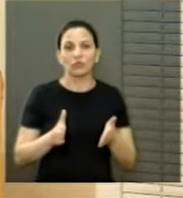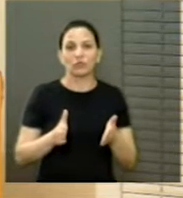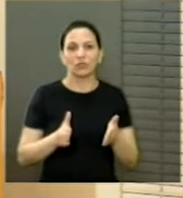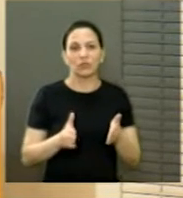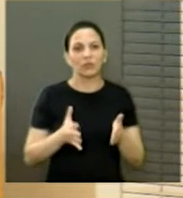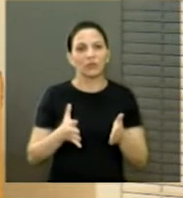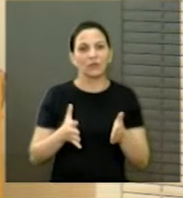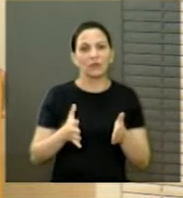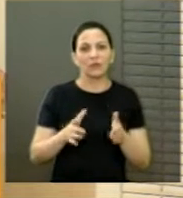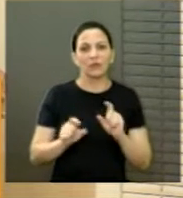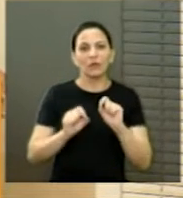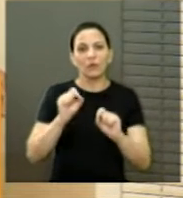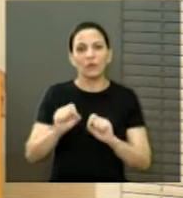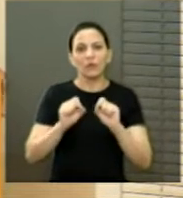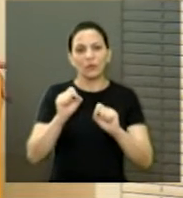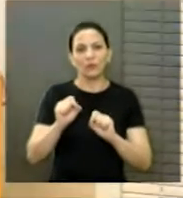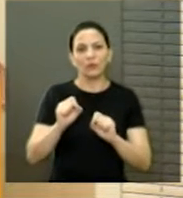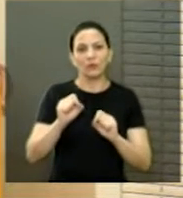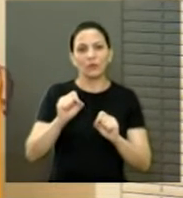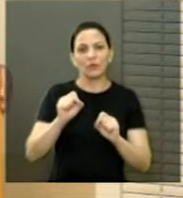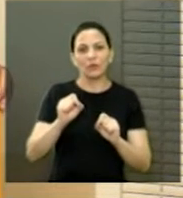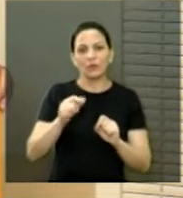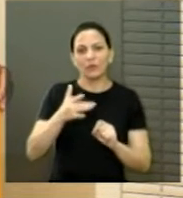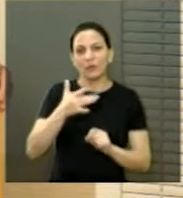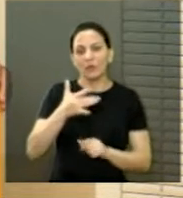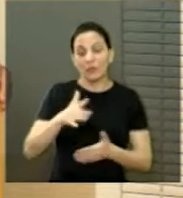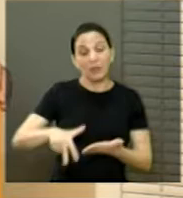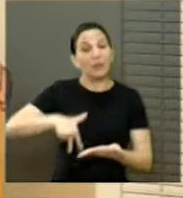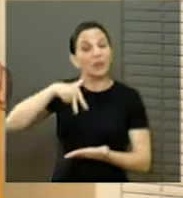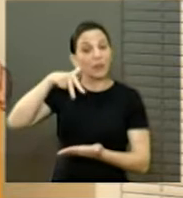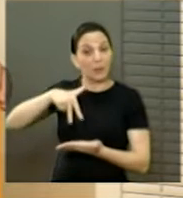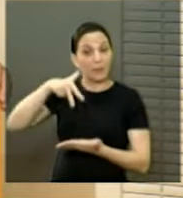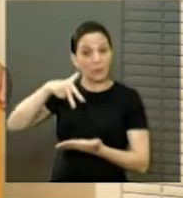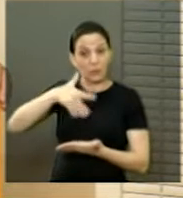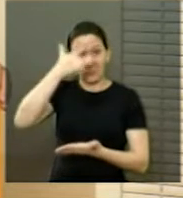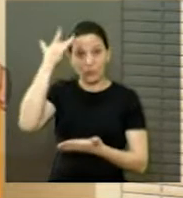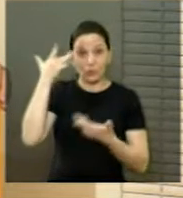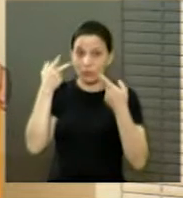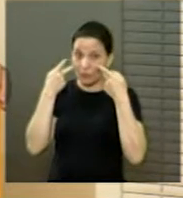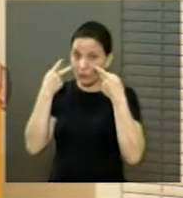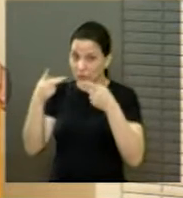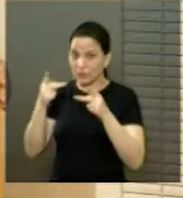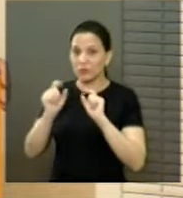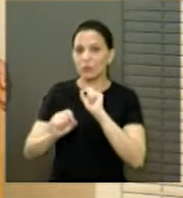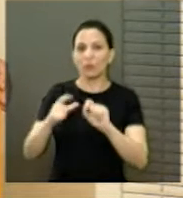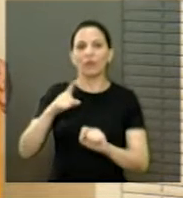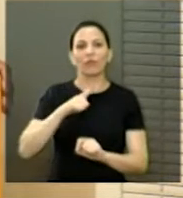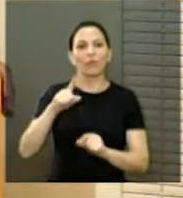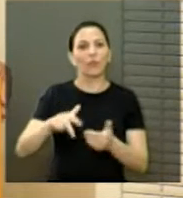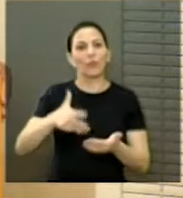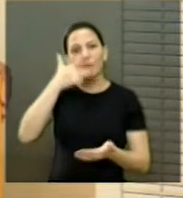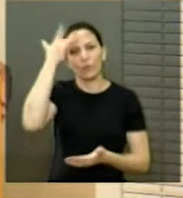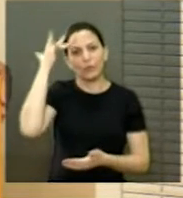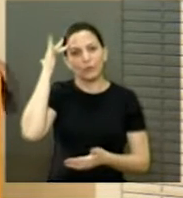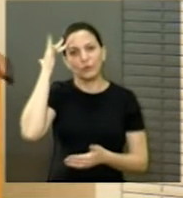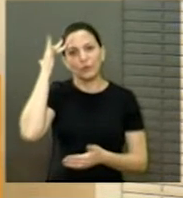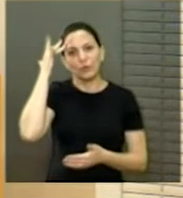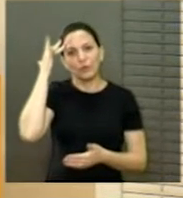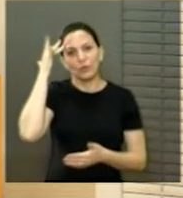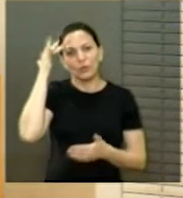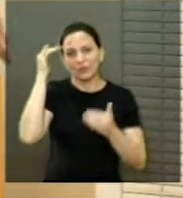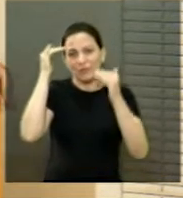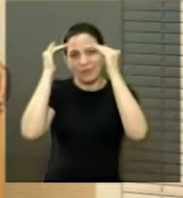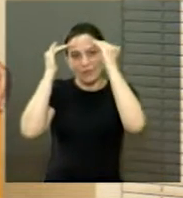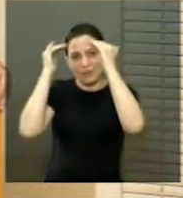pequeno, da tribuna, as pessoas que vieram aqui e não foram